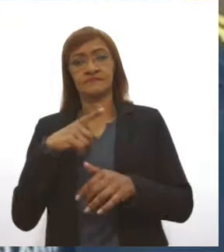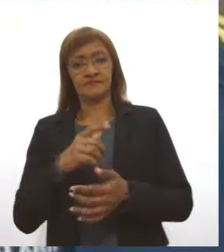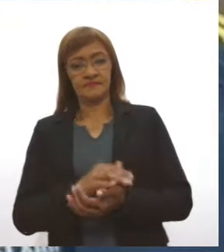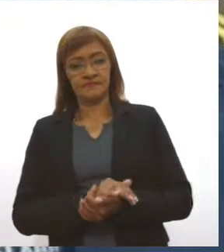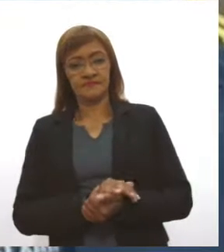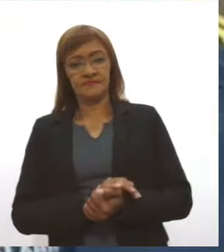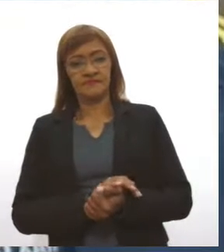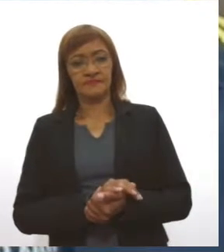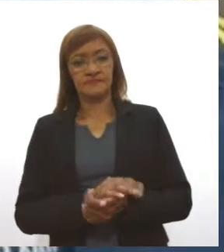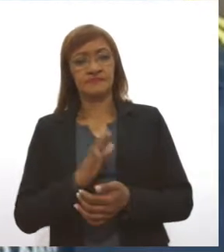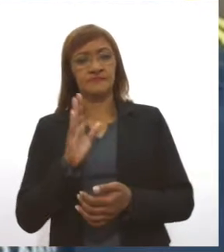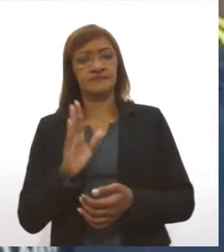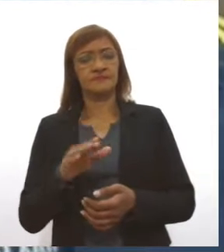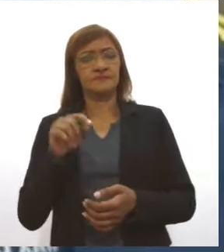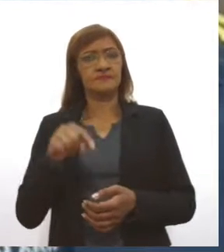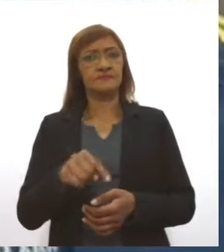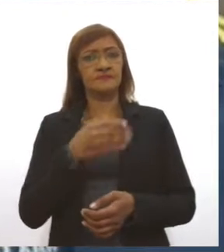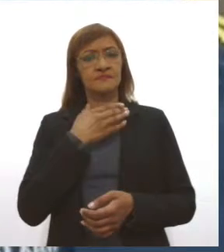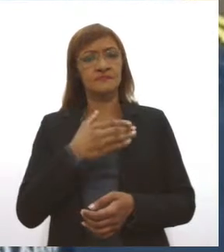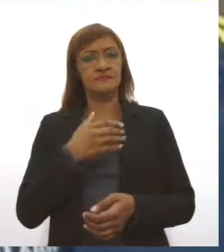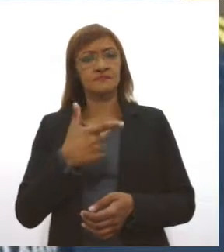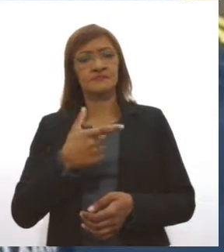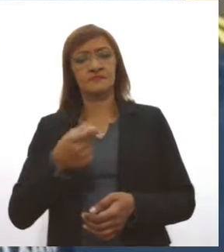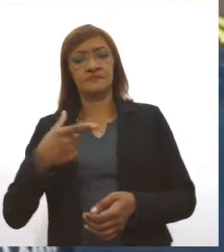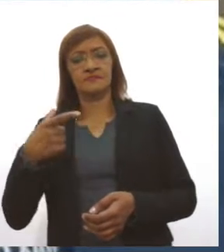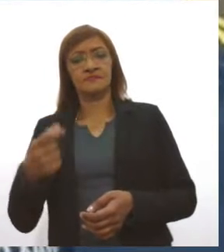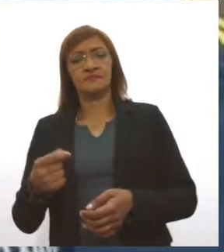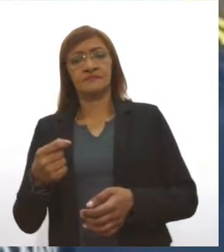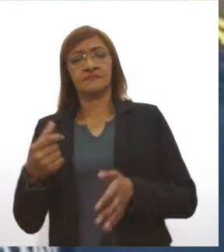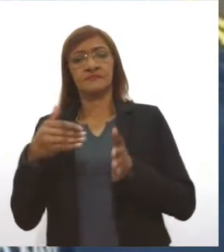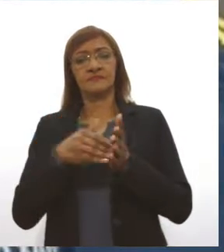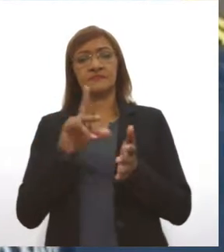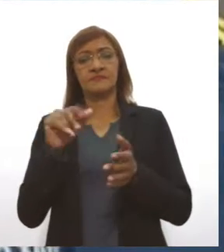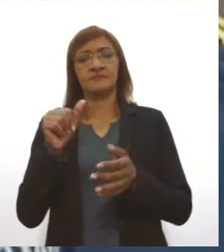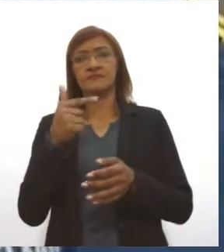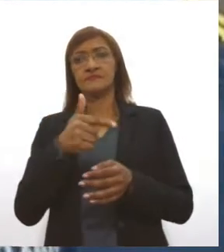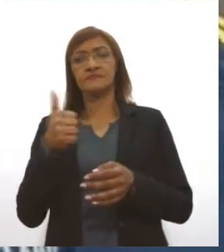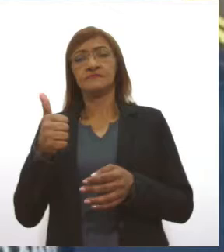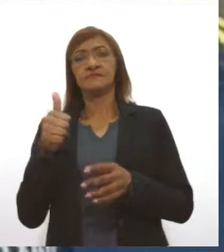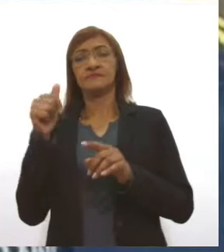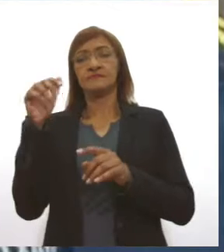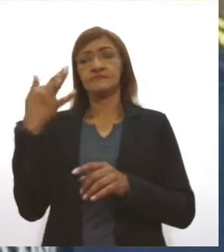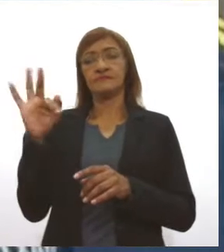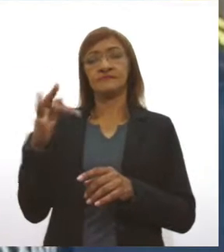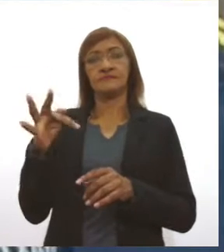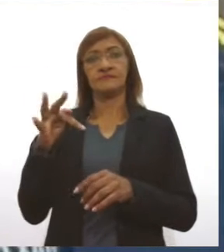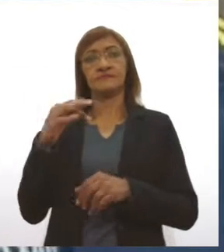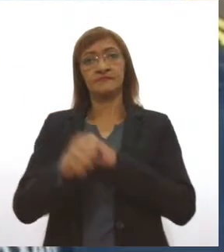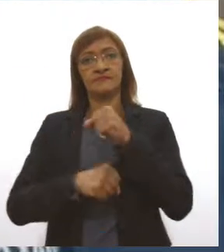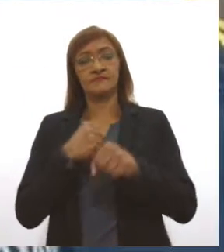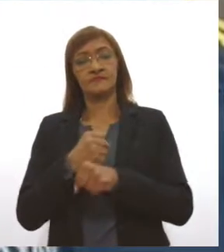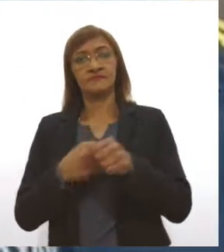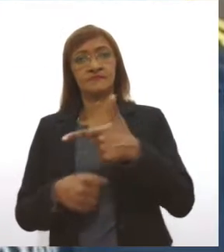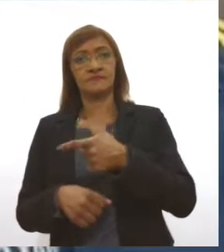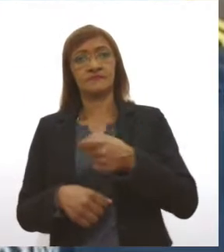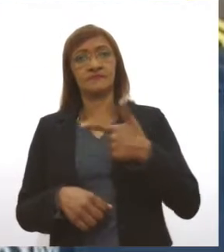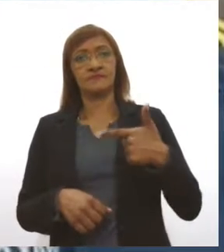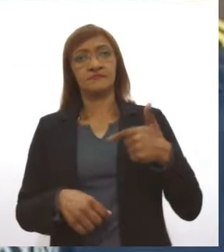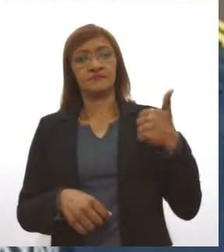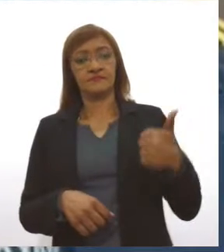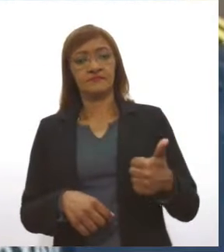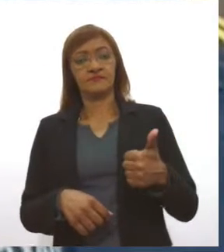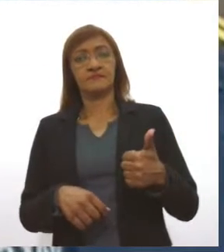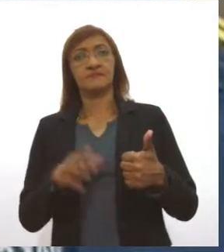foi iniciada em 17 de dezembro de 2020 e segue até 21 de fevereiro de 2021, englobando vários períodos relevantes, como férias